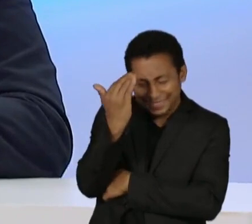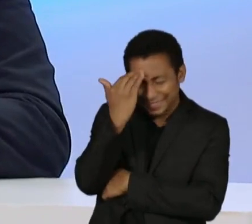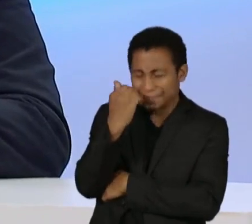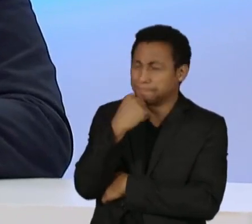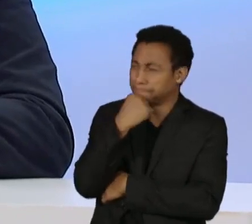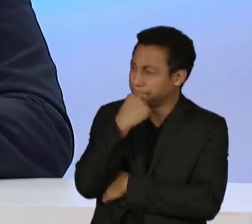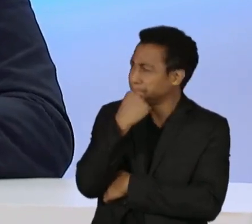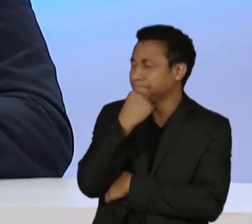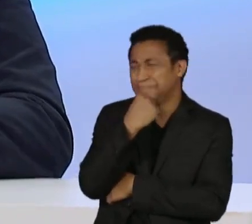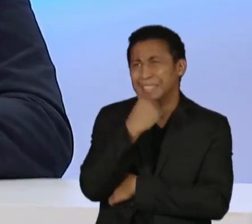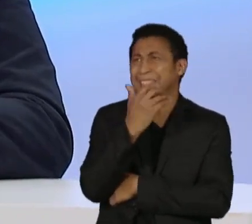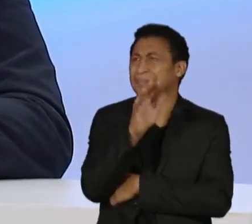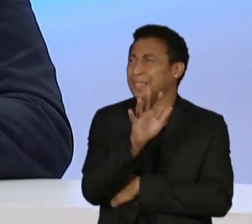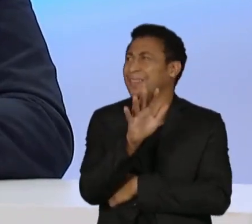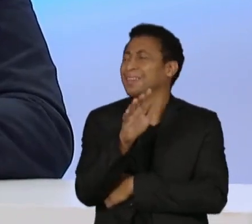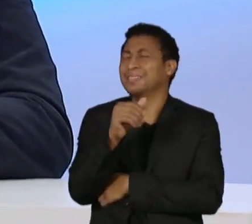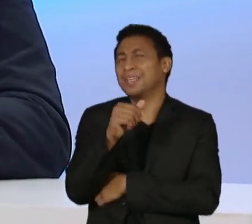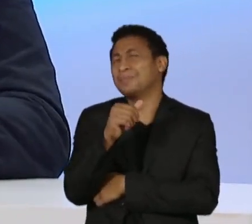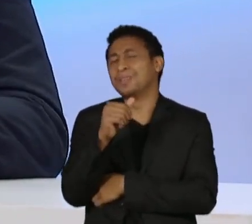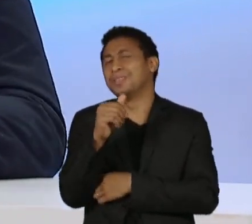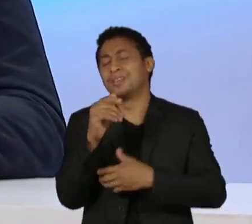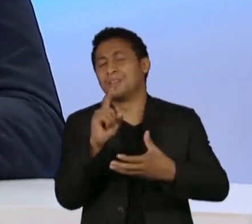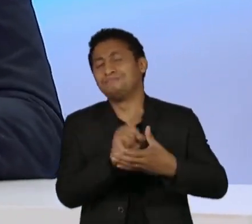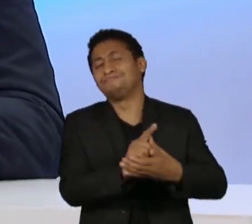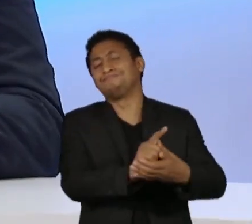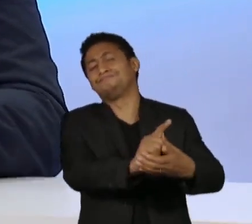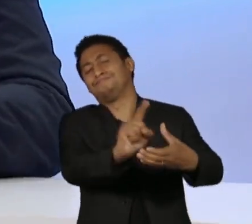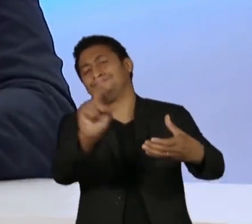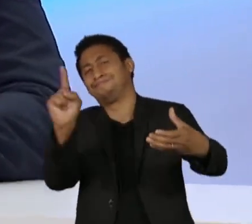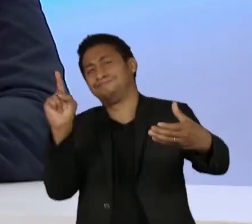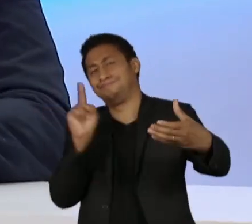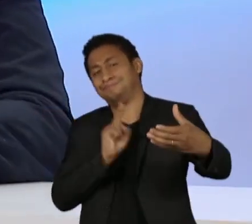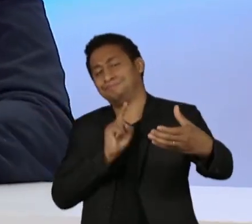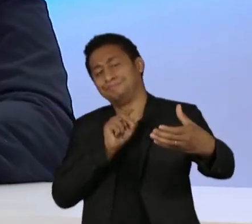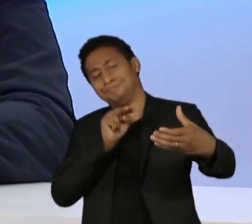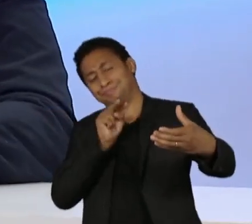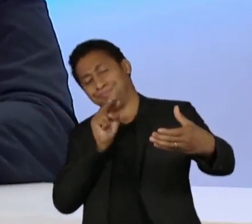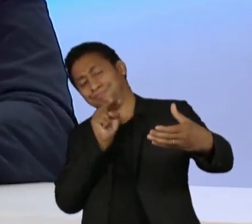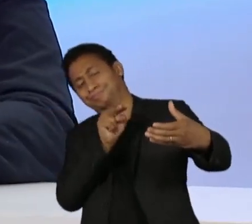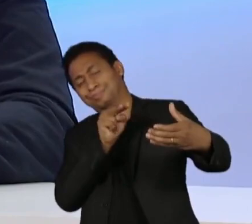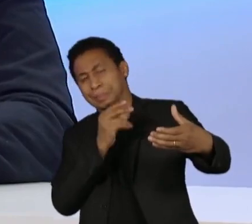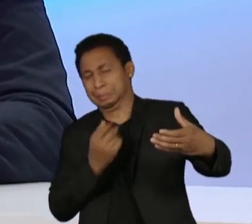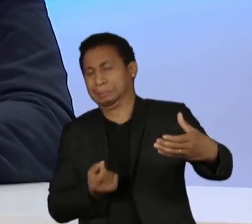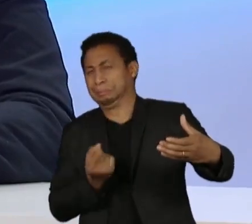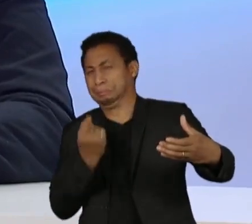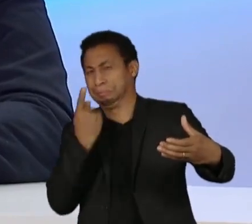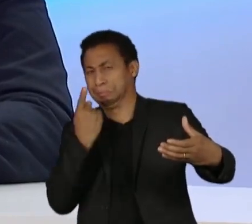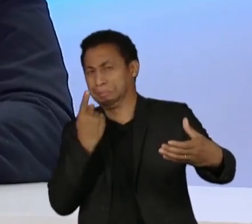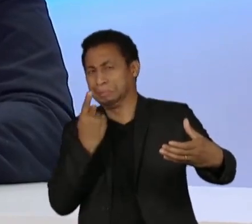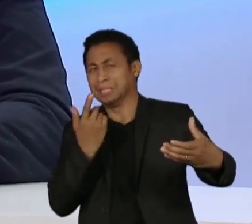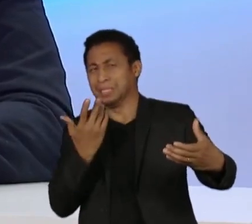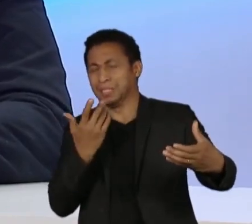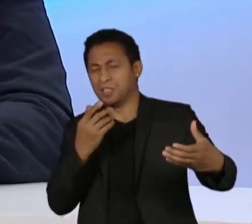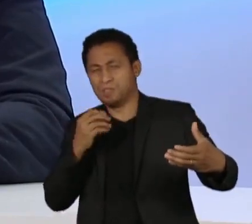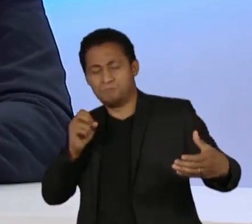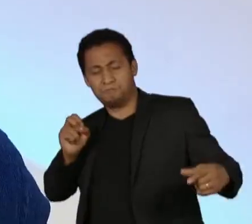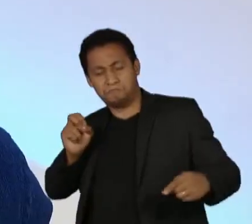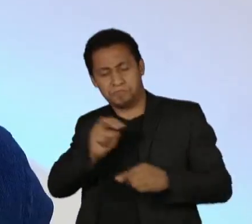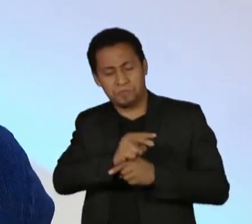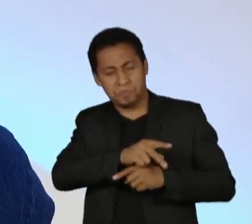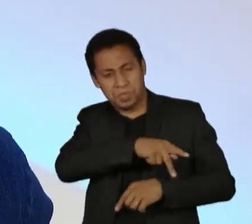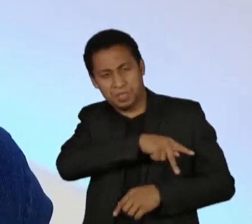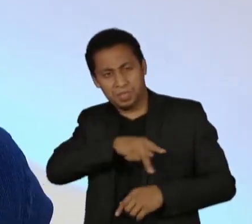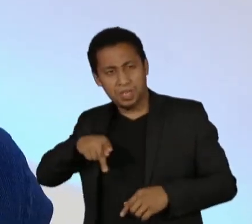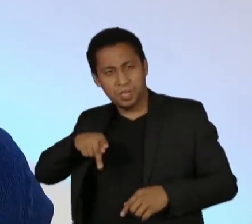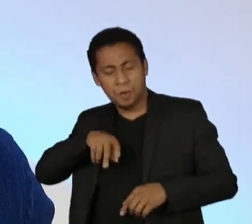visão de quem olha de fora, quem não tem proximidade com o PT é que, mas que coisa, chega no poder, começa a lotear estatais com cargos políticos